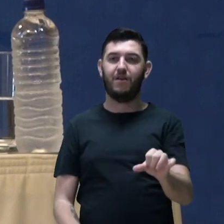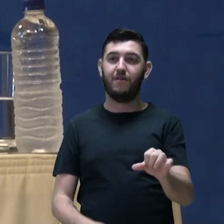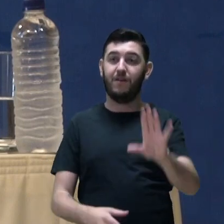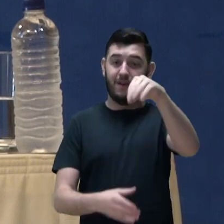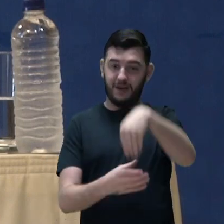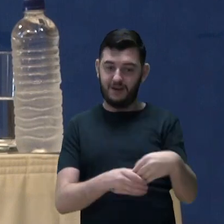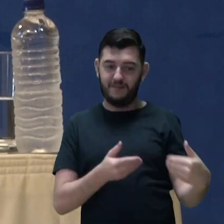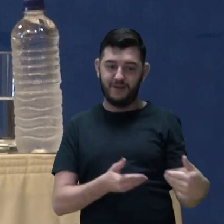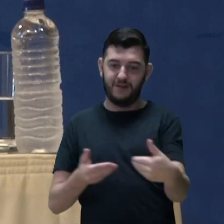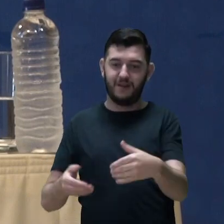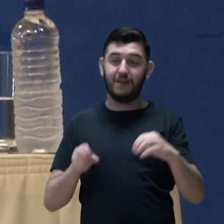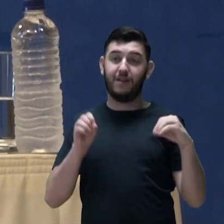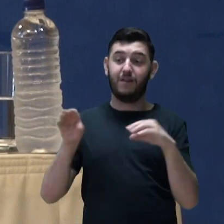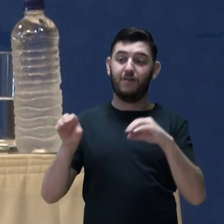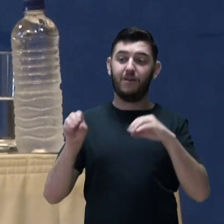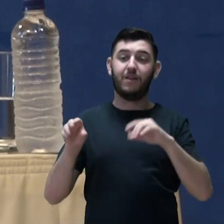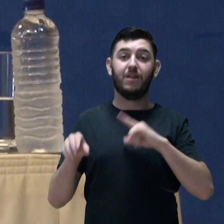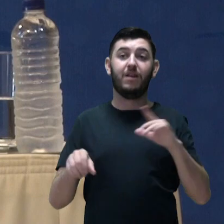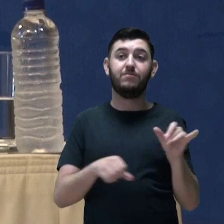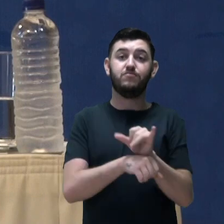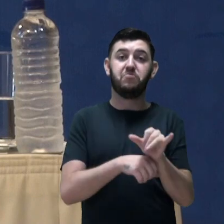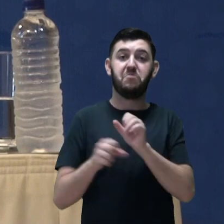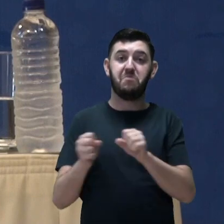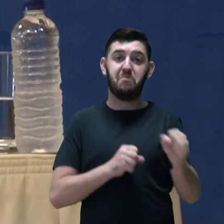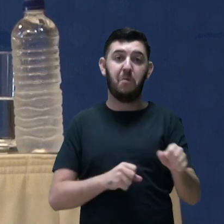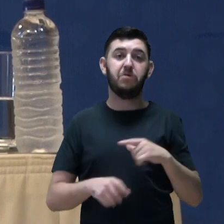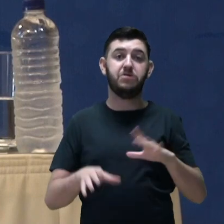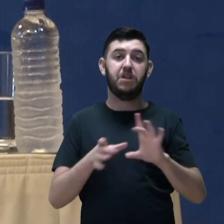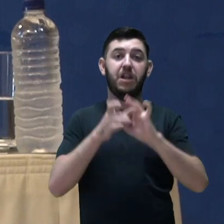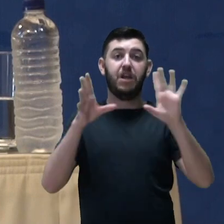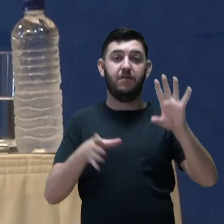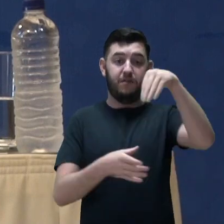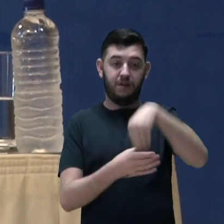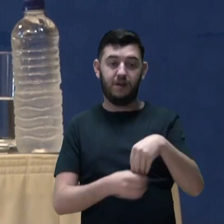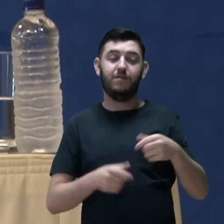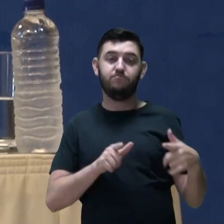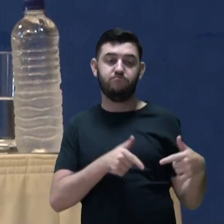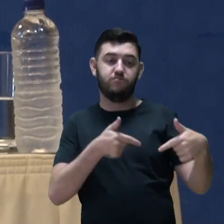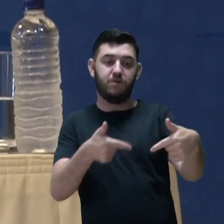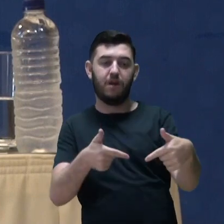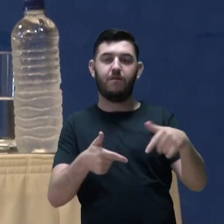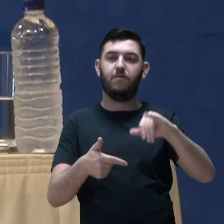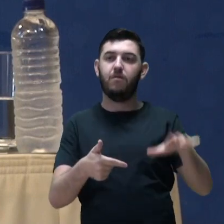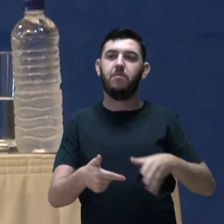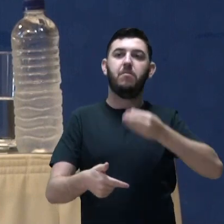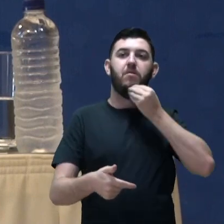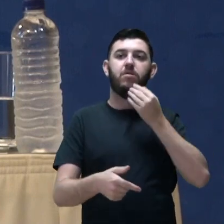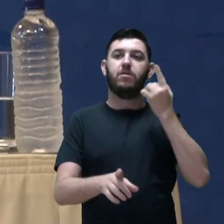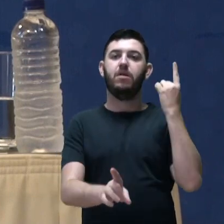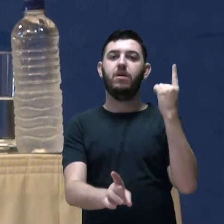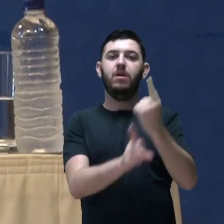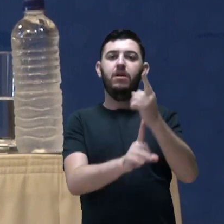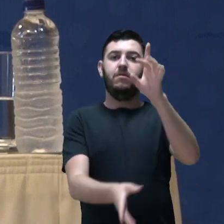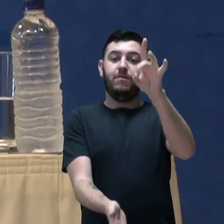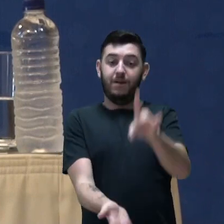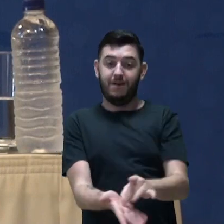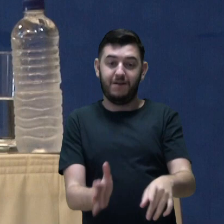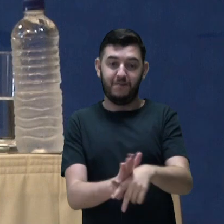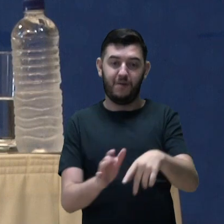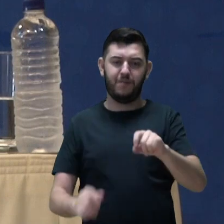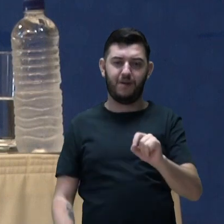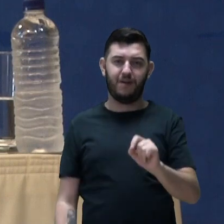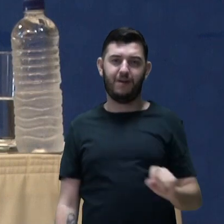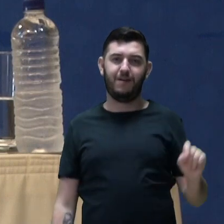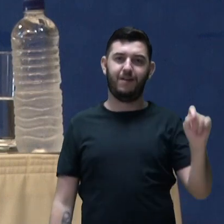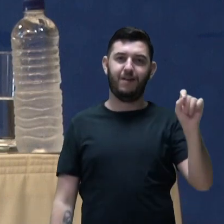diretrizes que pudessem fazer frente aos desafios, às oportunidades que foram identificadas a partir de